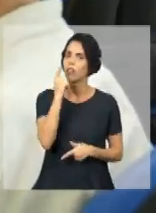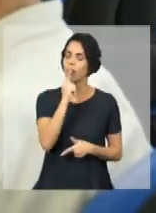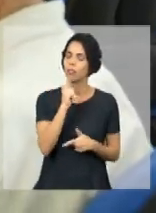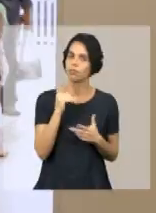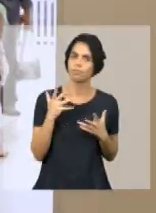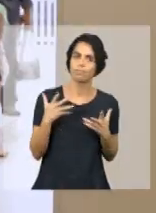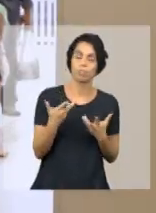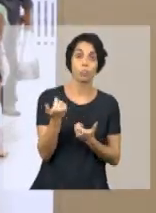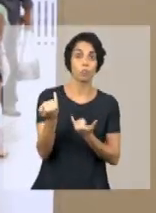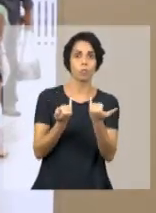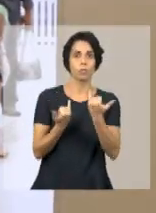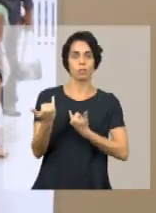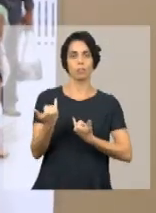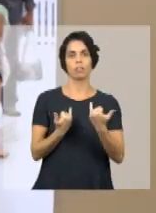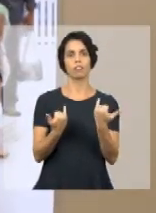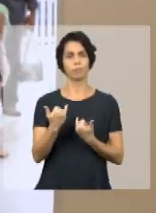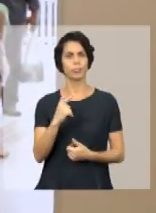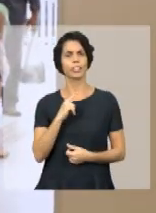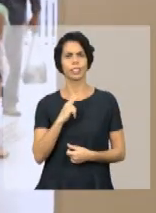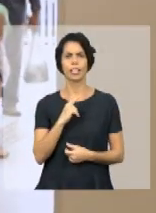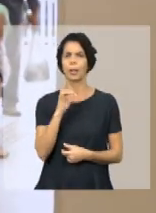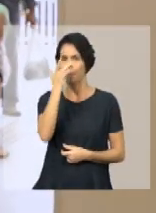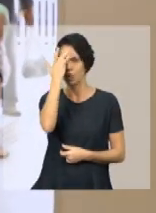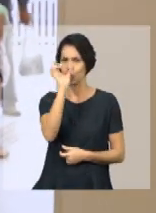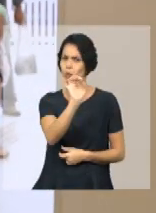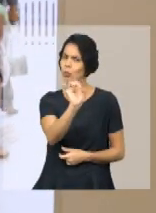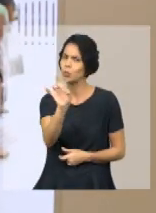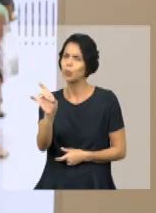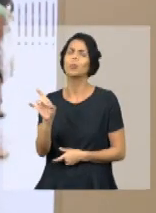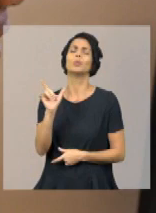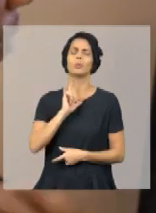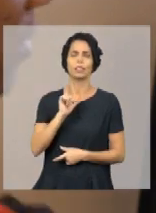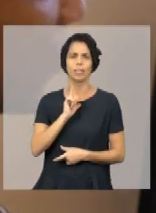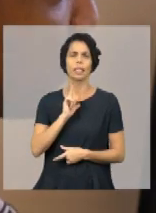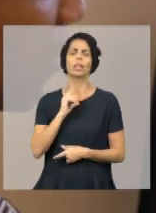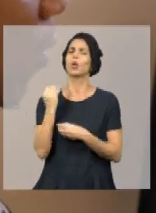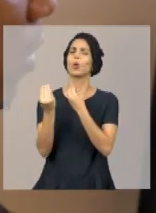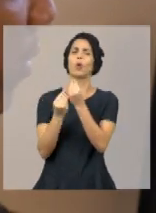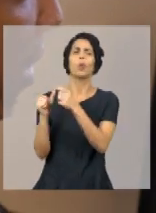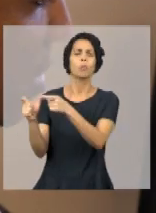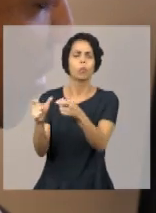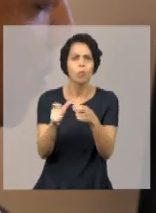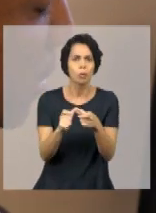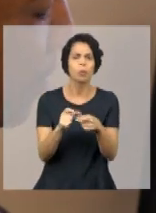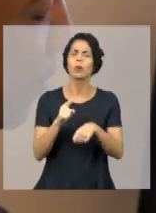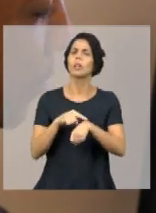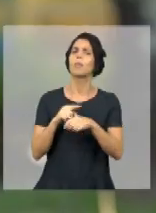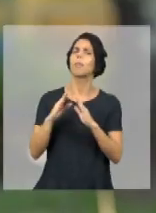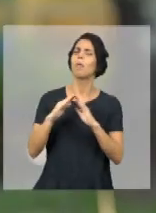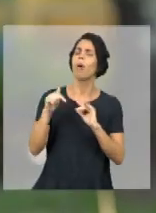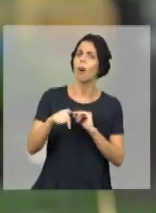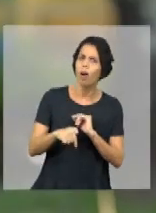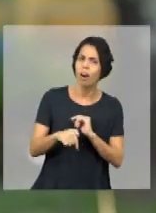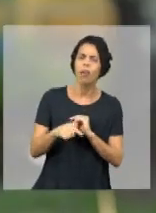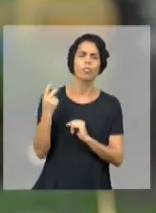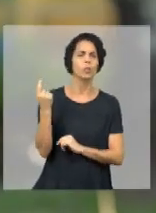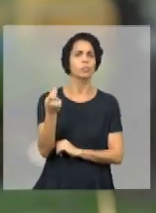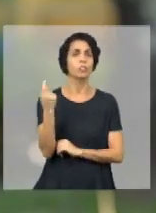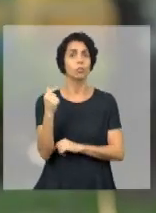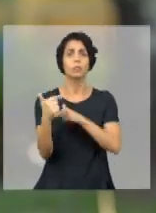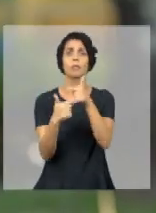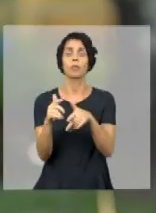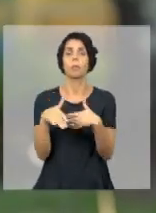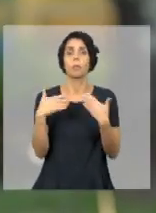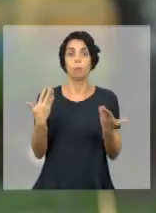riqueza muito grande de informação. A gente tem o perfil dessa população. De onde elas vieram? Quanto tempo estão aqui? Qual o